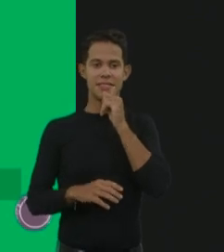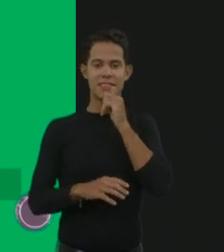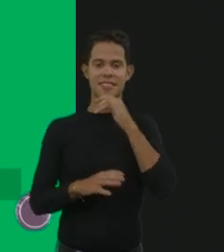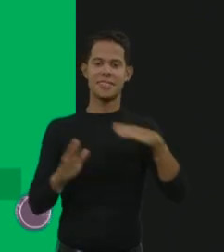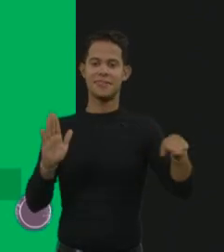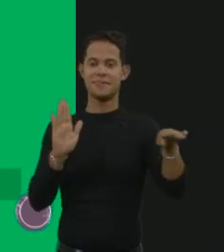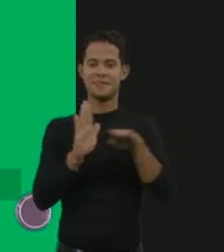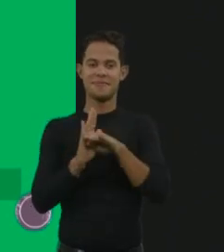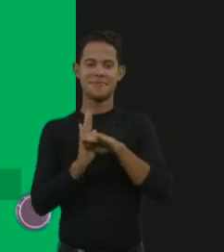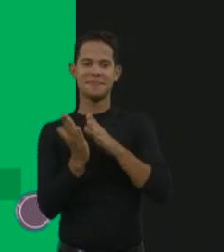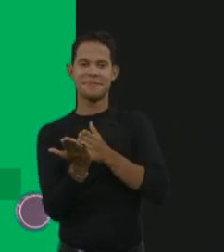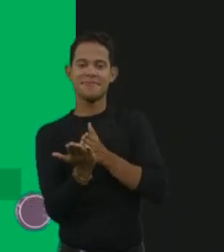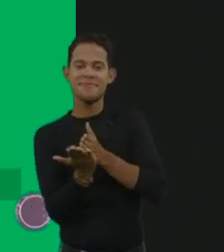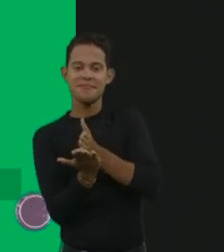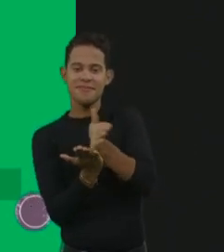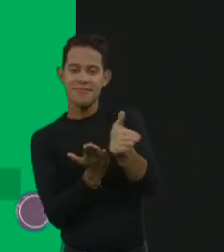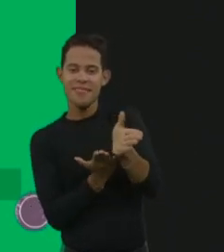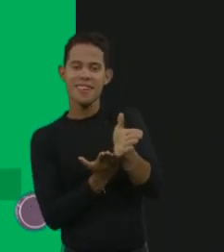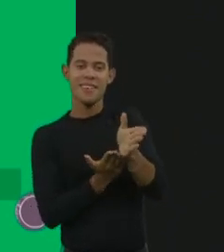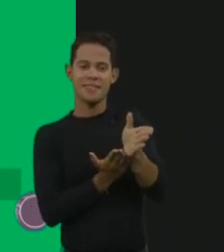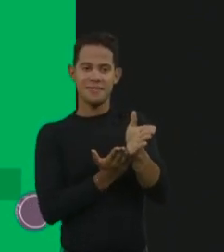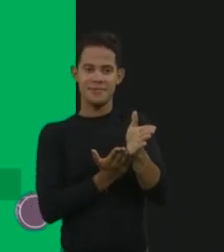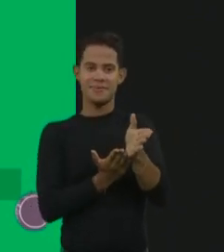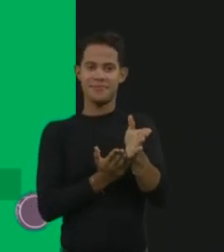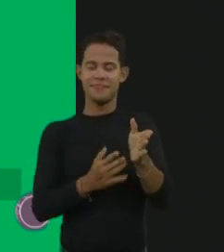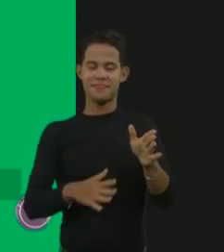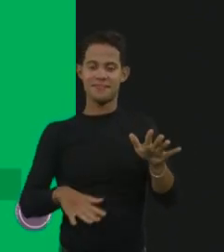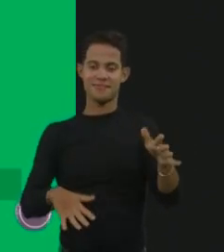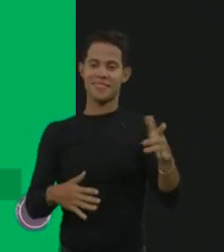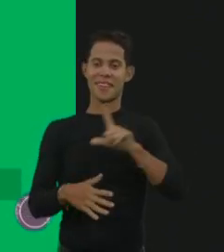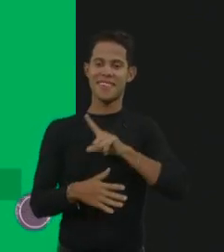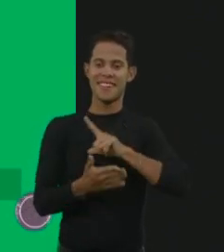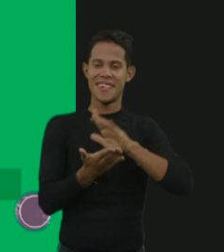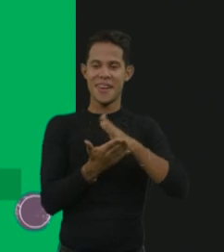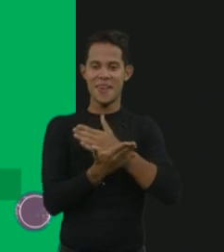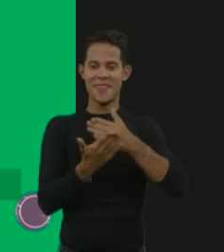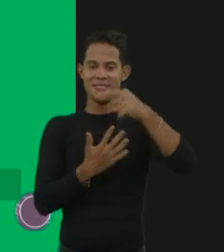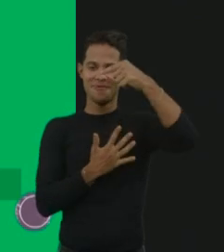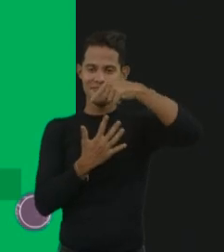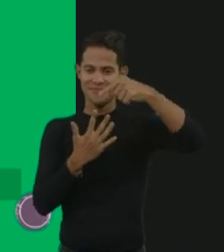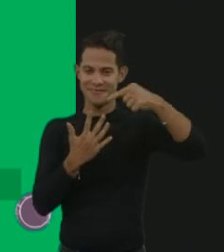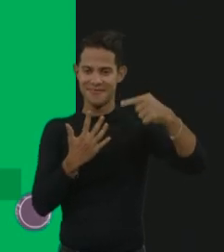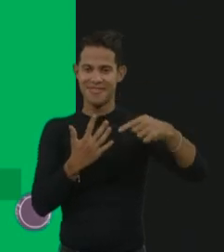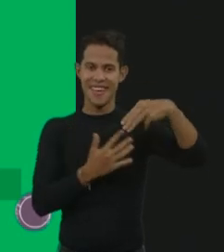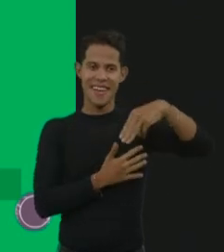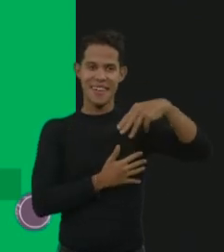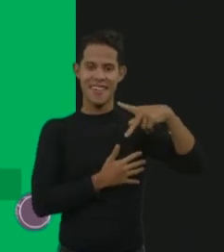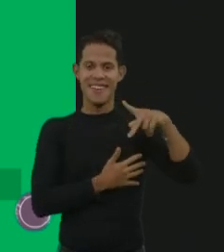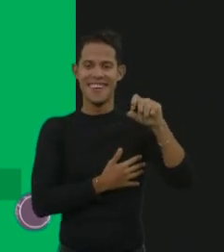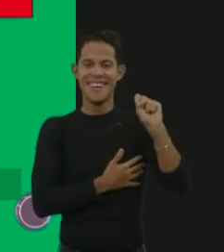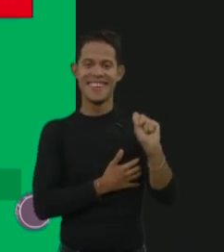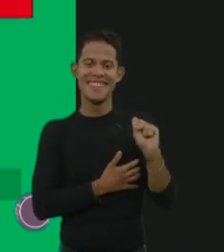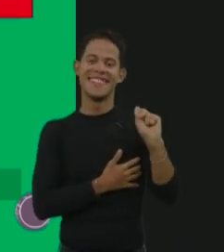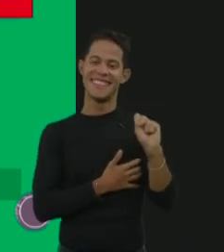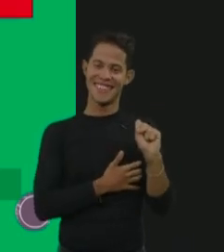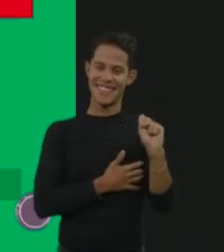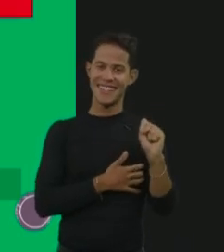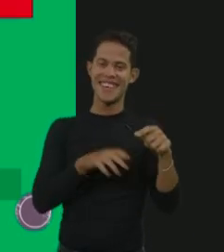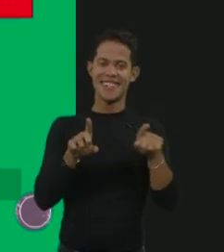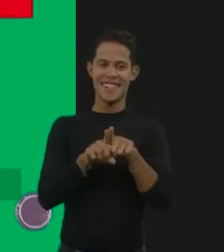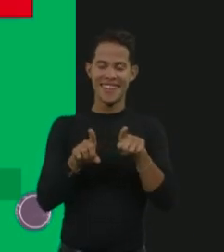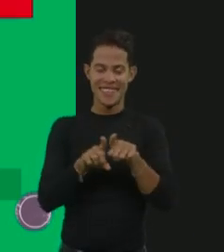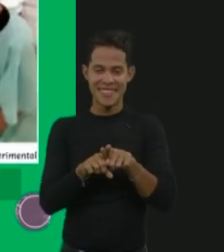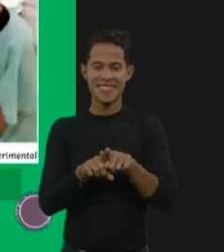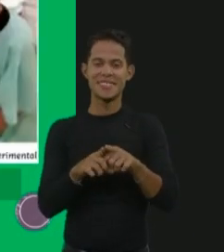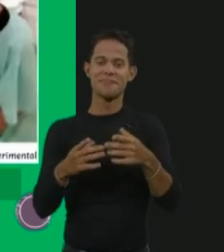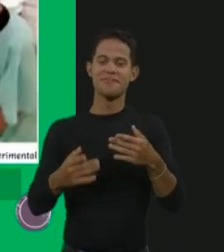buraquinho ali da torneira, então, ela tem algumas ressalvas, assim, para as MPSs, né? E, ainda bem, né,